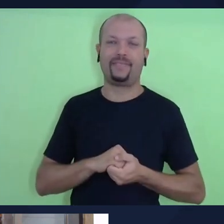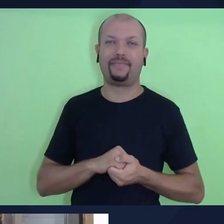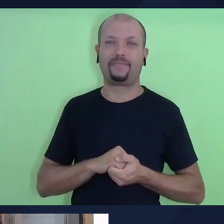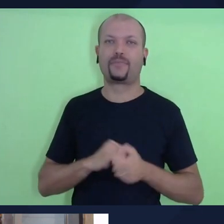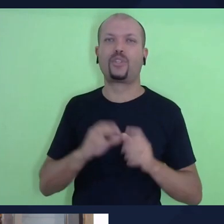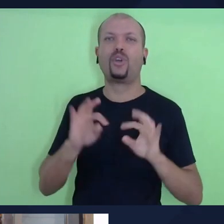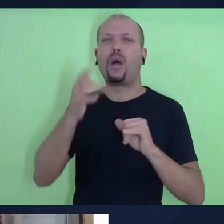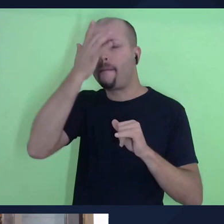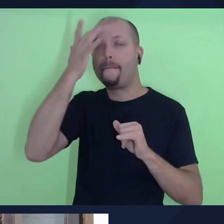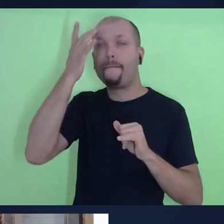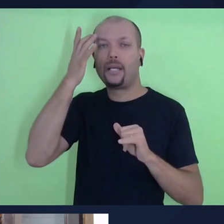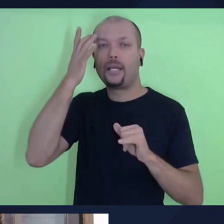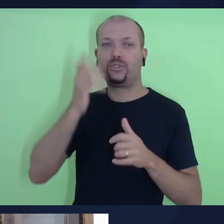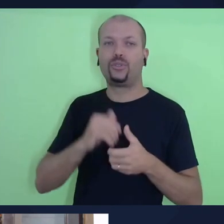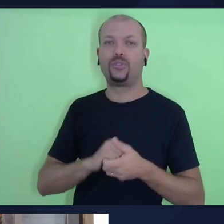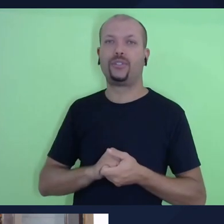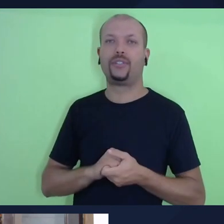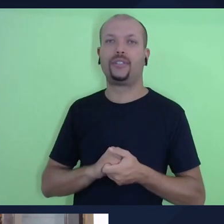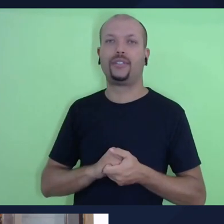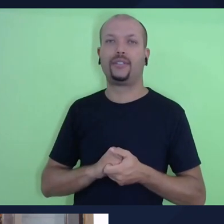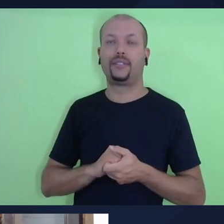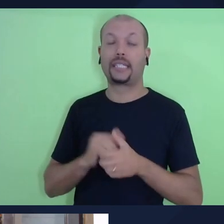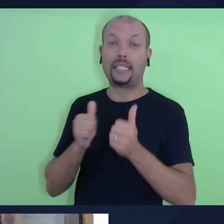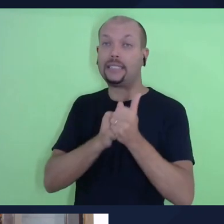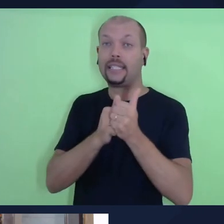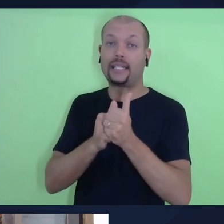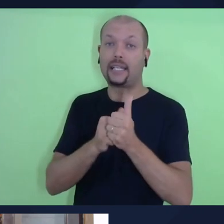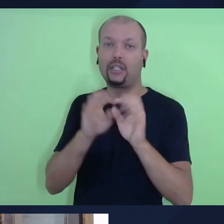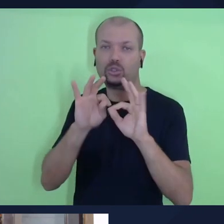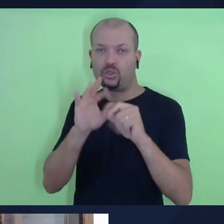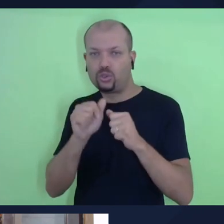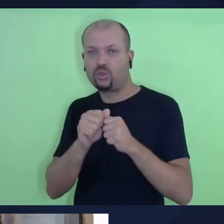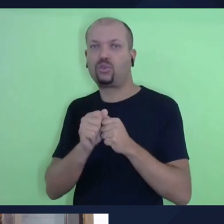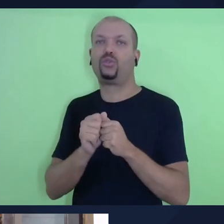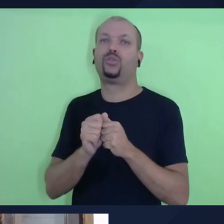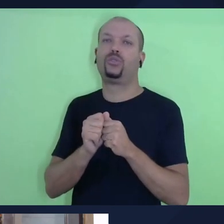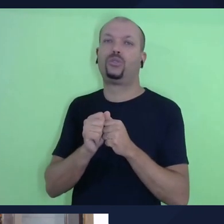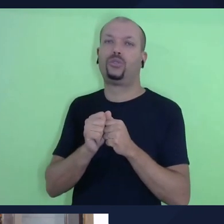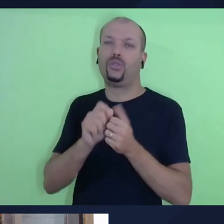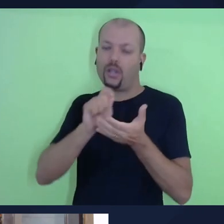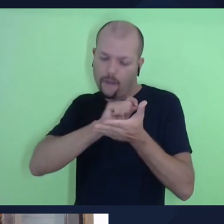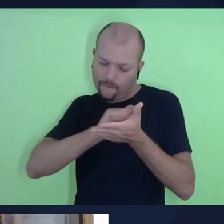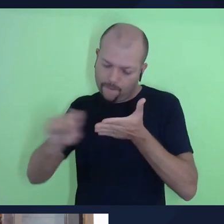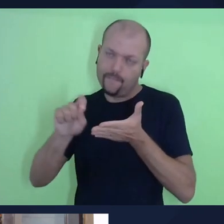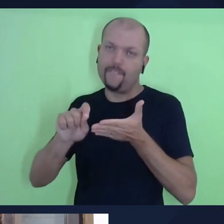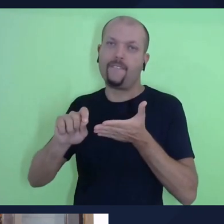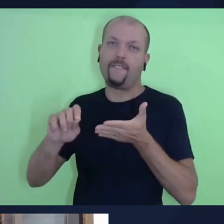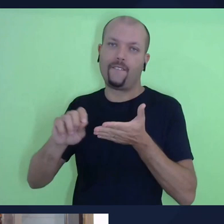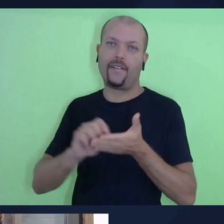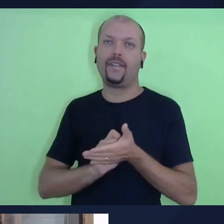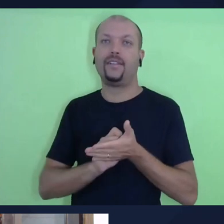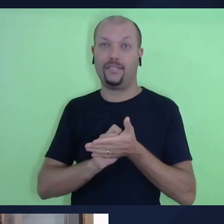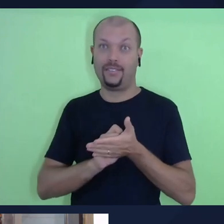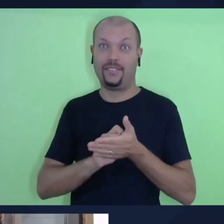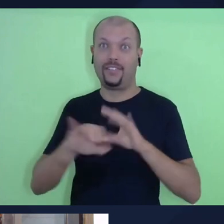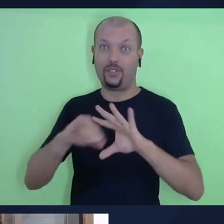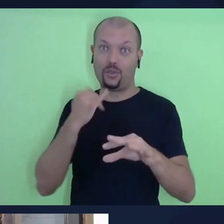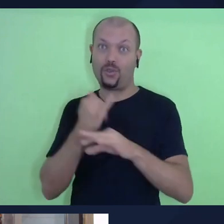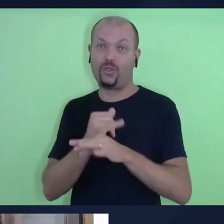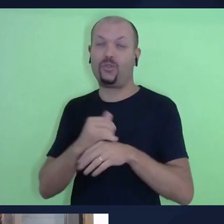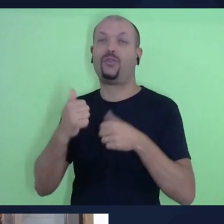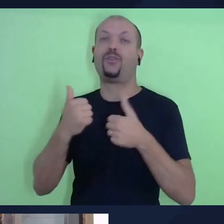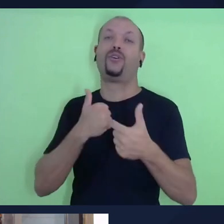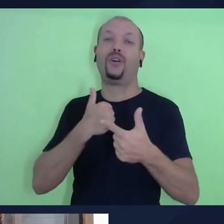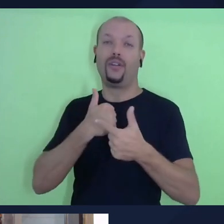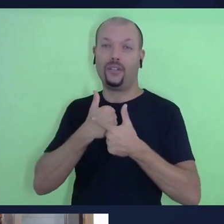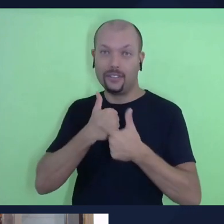aqueles que seguirem esses passos aqui ó, se inscrever no canal, ativar as notificações, deixar um like, fazer um comentário